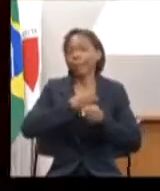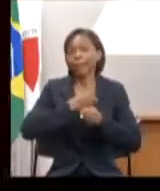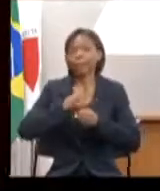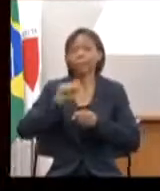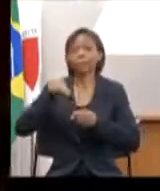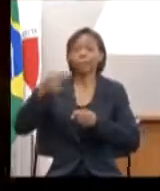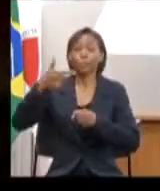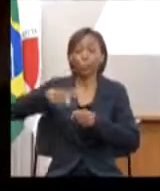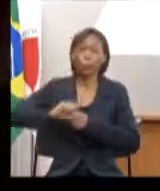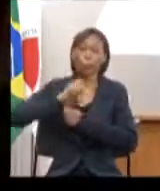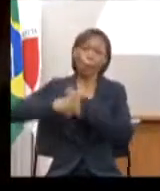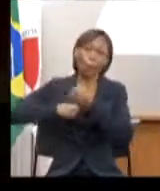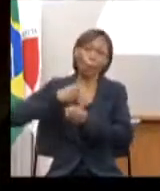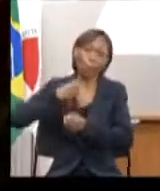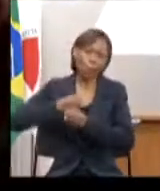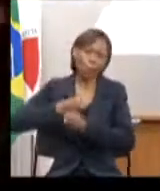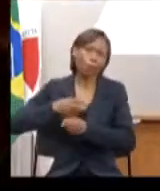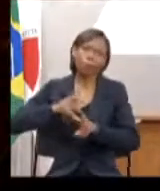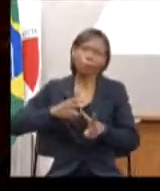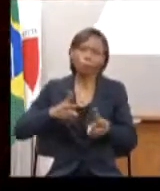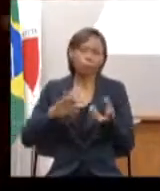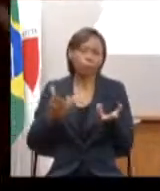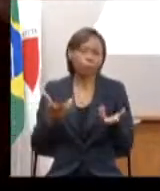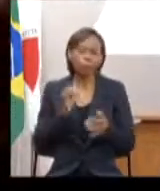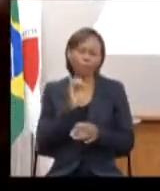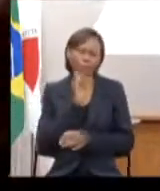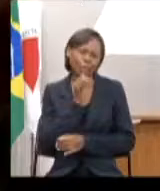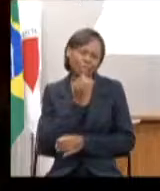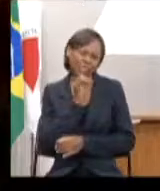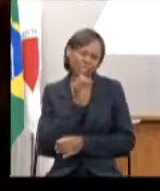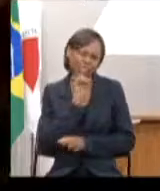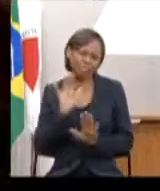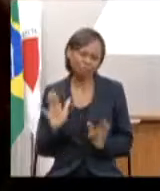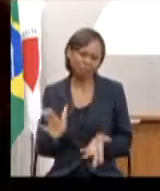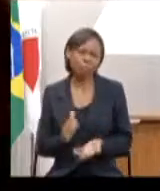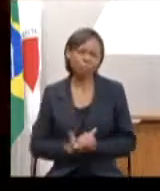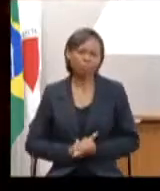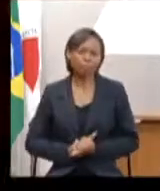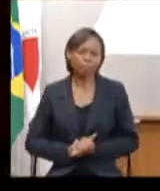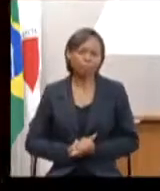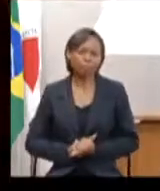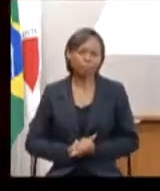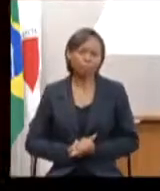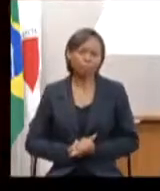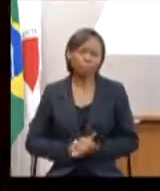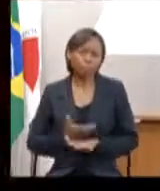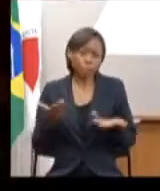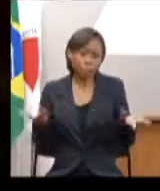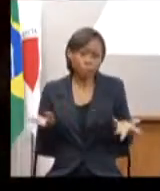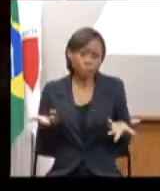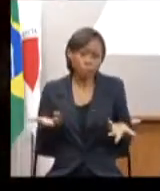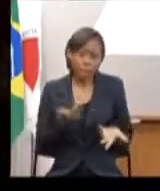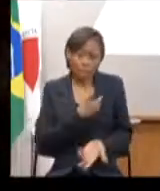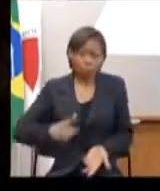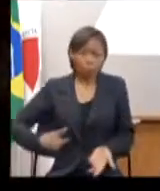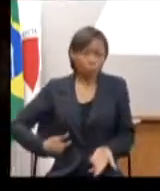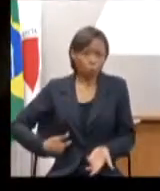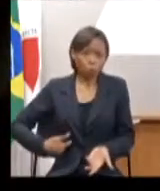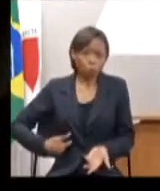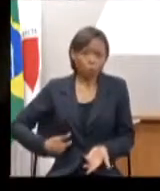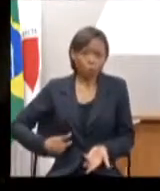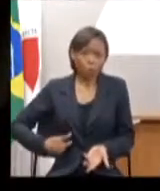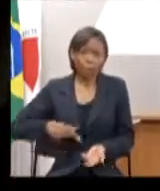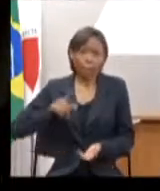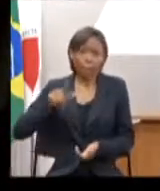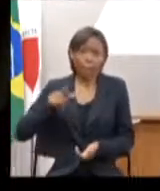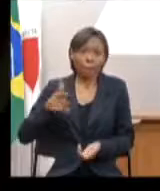ainda, e, eu dou apenas um exemplo, além do que se concede ao governo uma margem de manobra, um